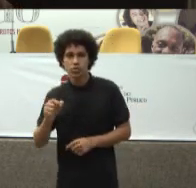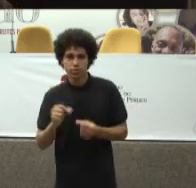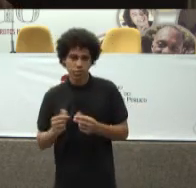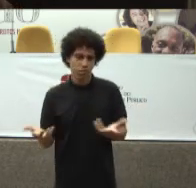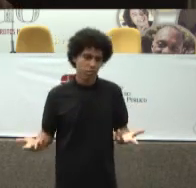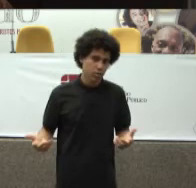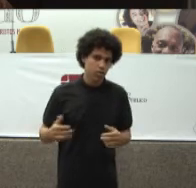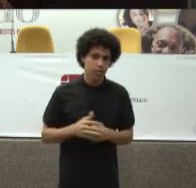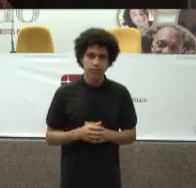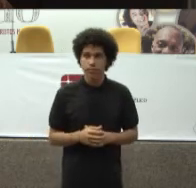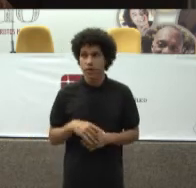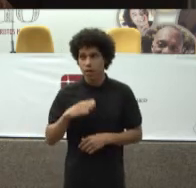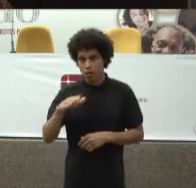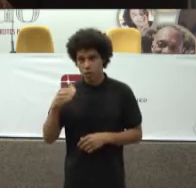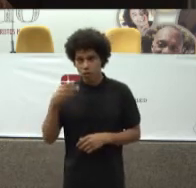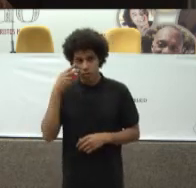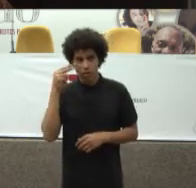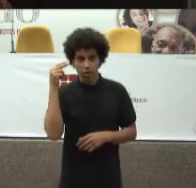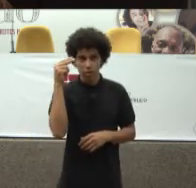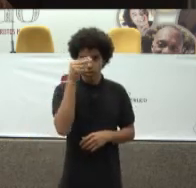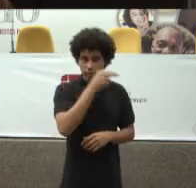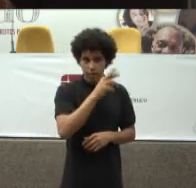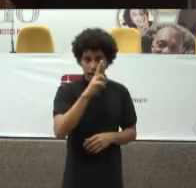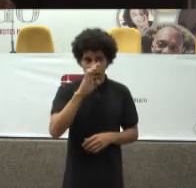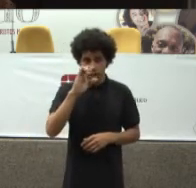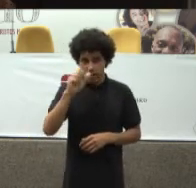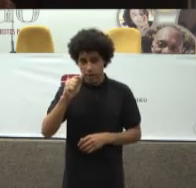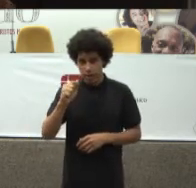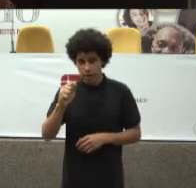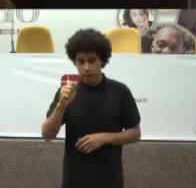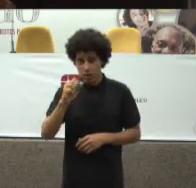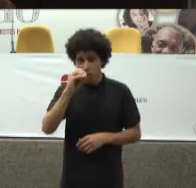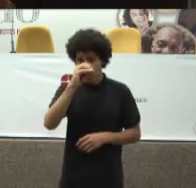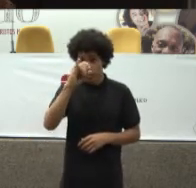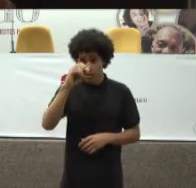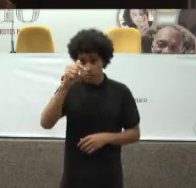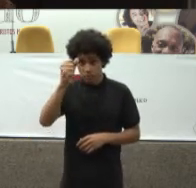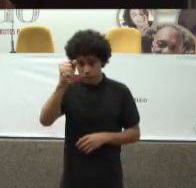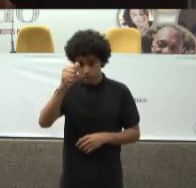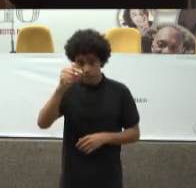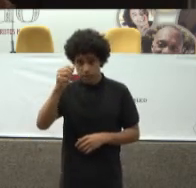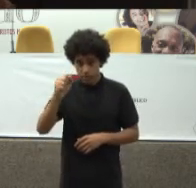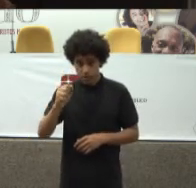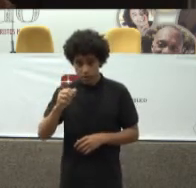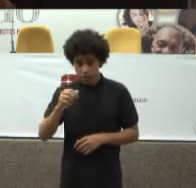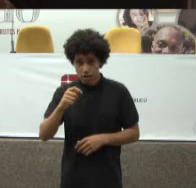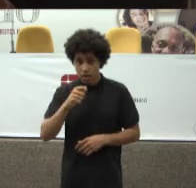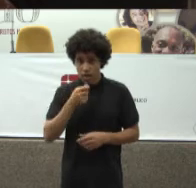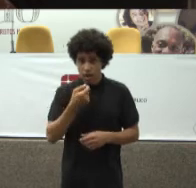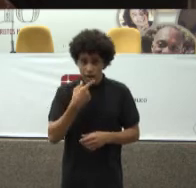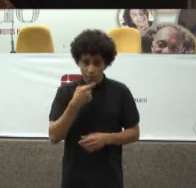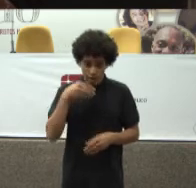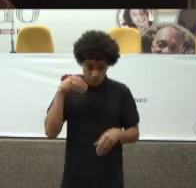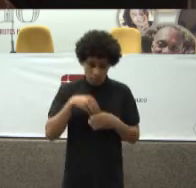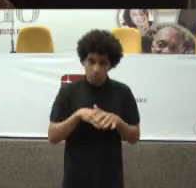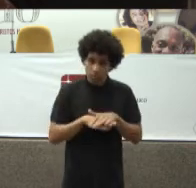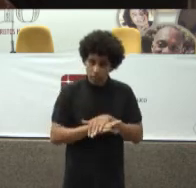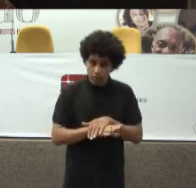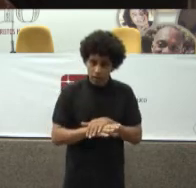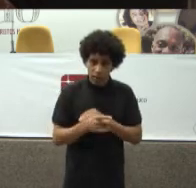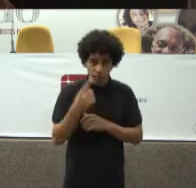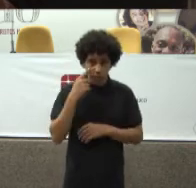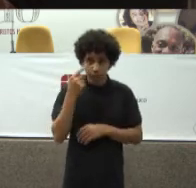rename Com 887 medicamentos Em sumo E nós vimos Por exemplo A tabela federal